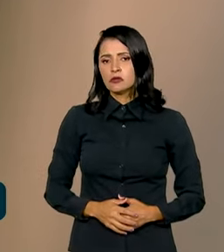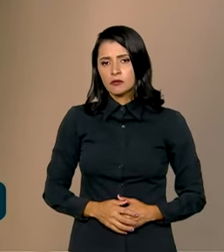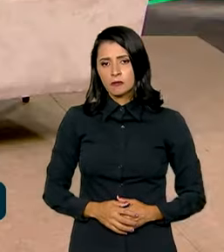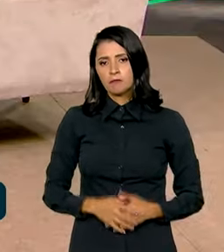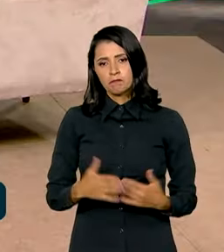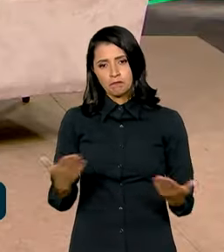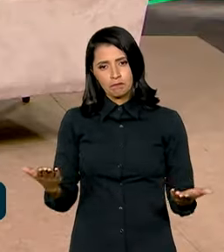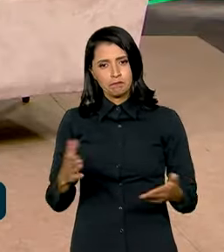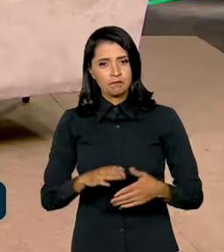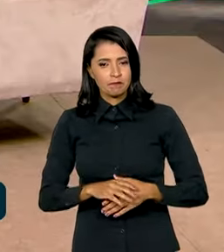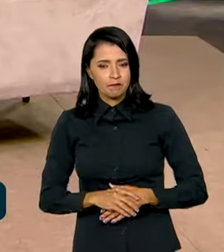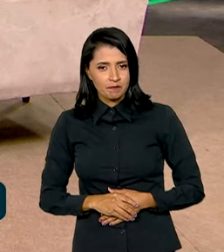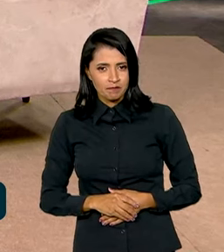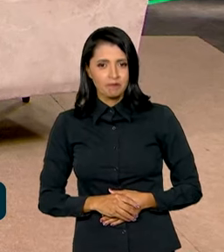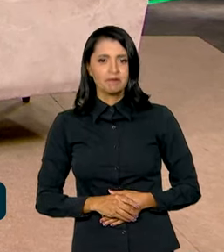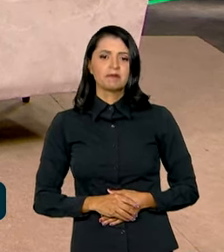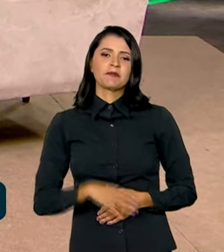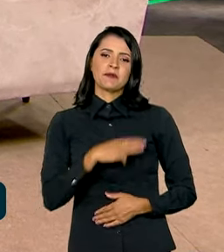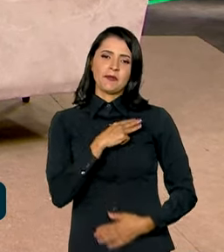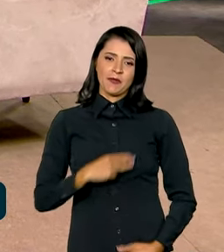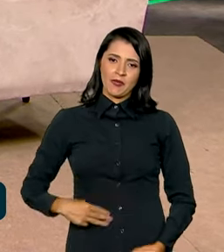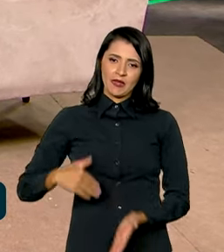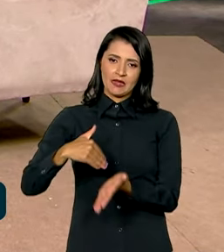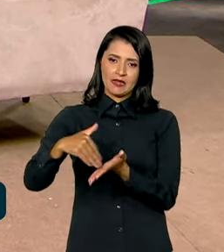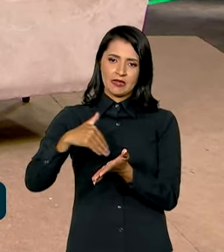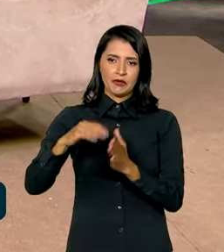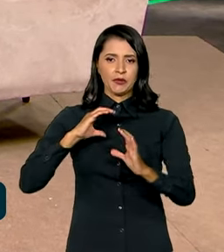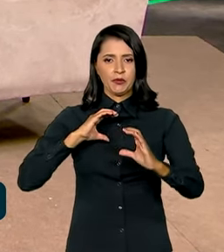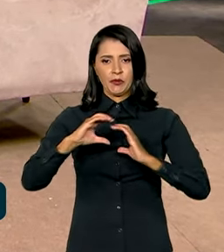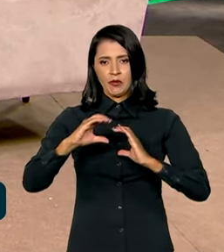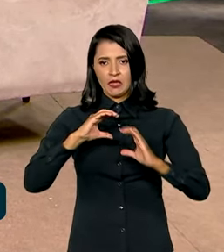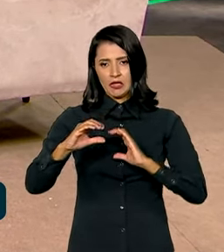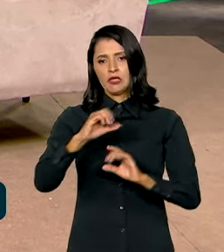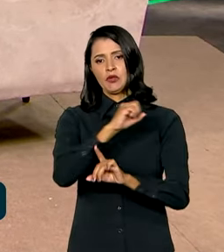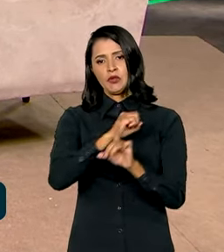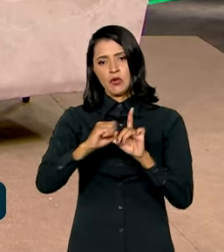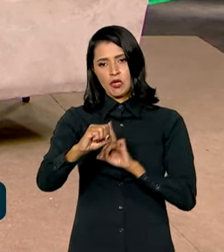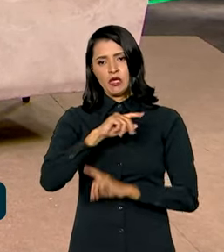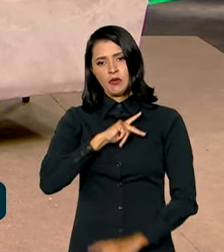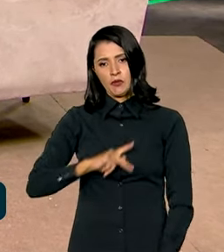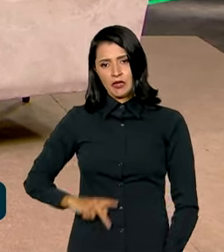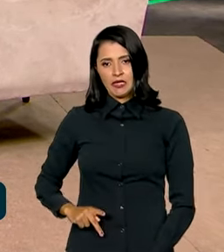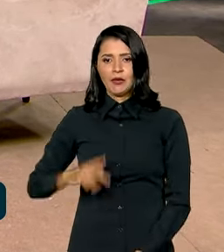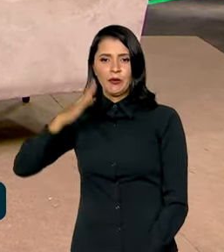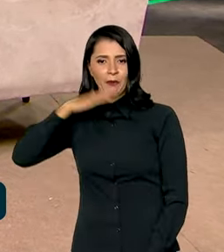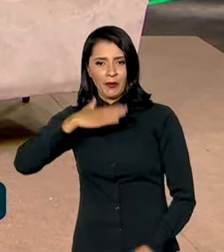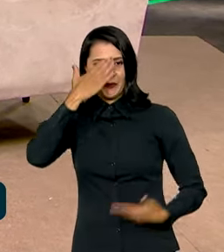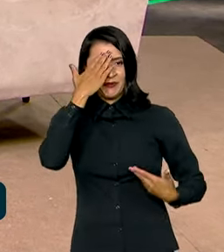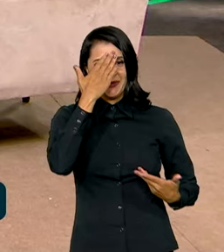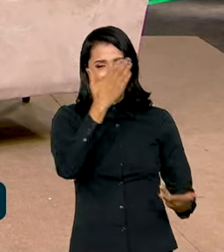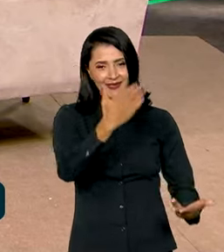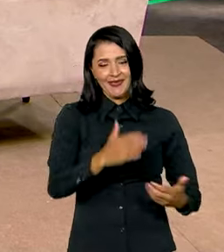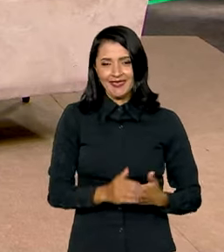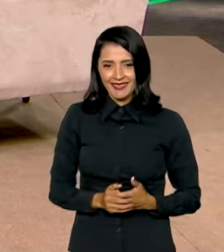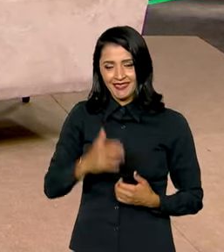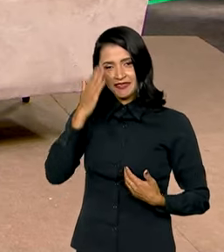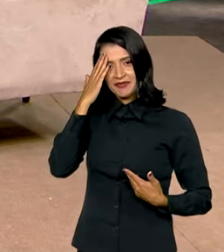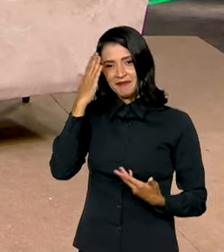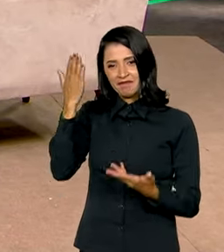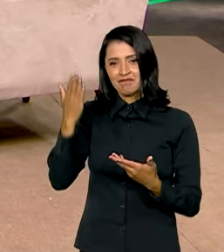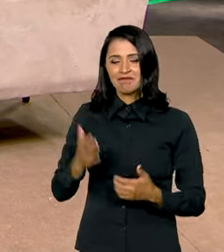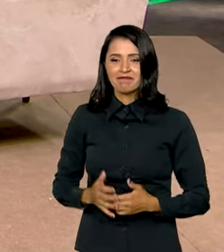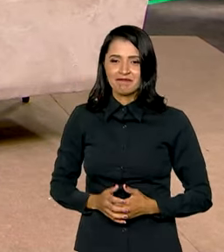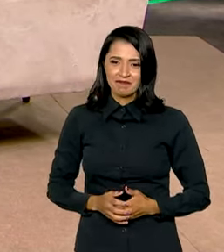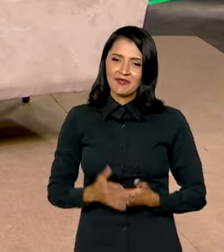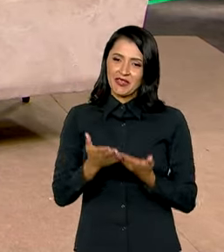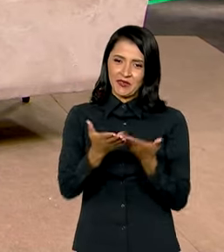É isso. Ministro da Secretaria de Comunicação Social da Presidência da República, Paulo Pimenta, muito obrigado pela entrevista. Foi um prazer tê-lo aqui com a